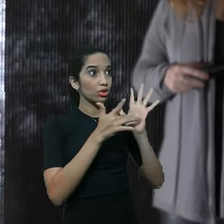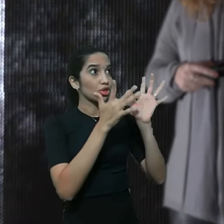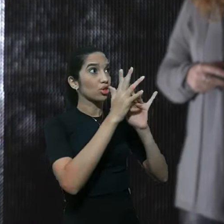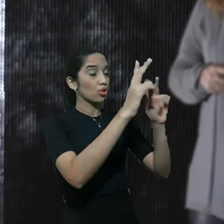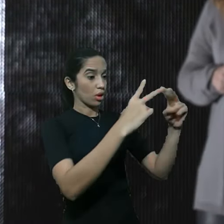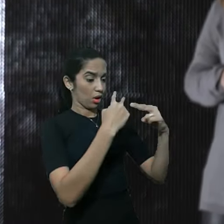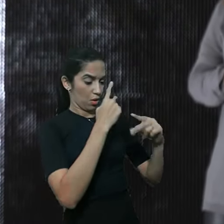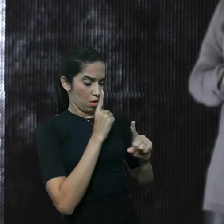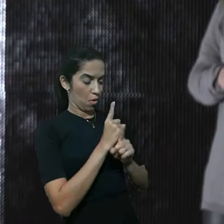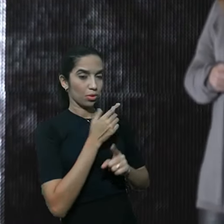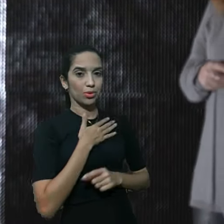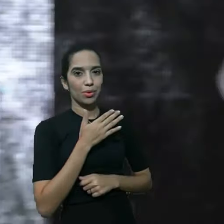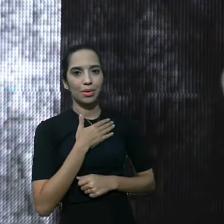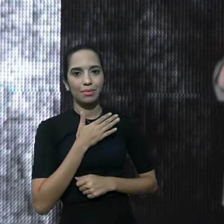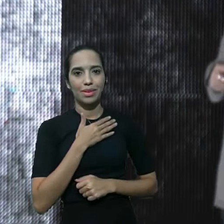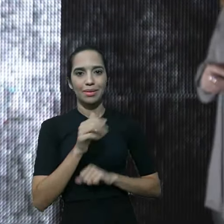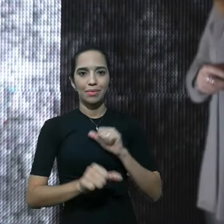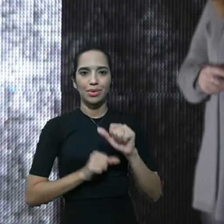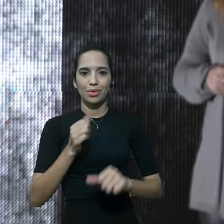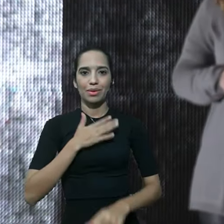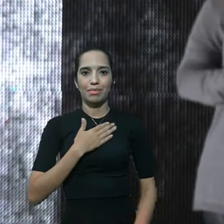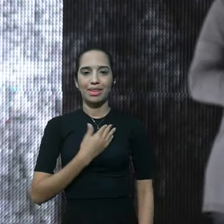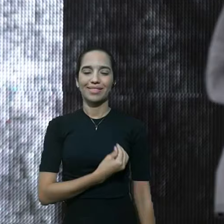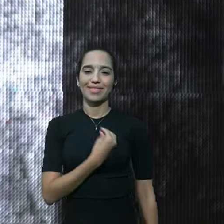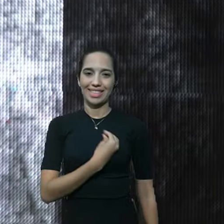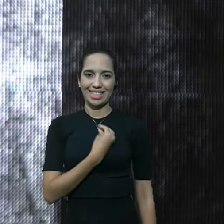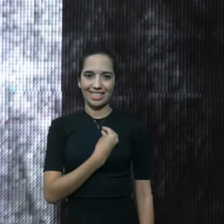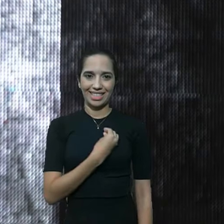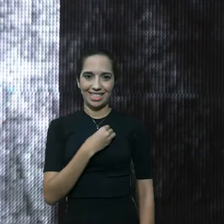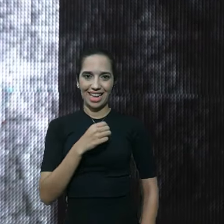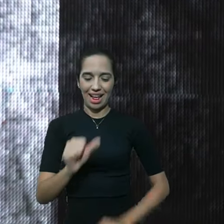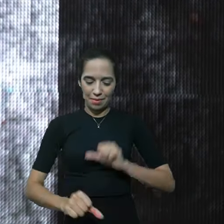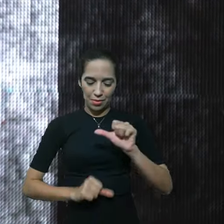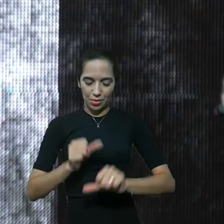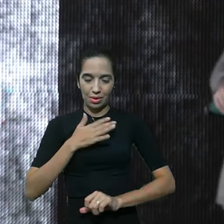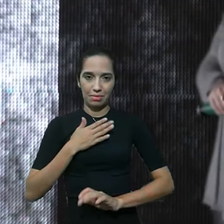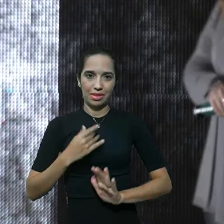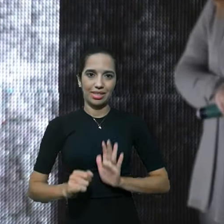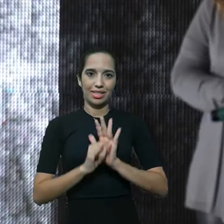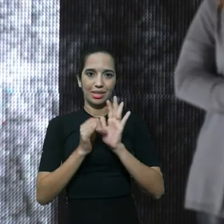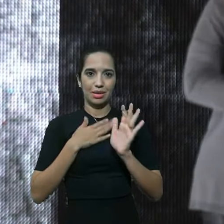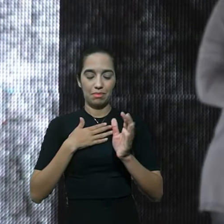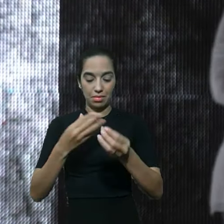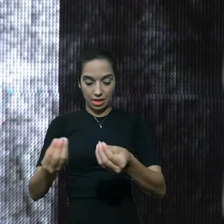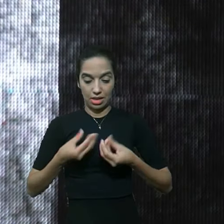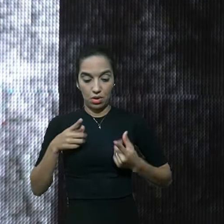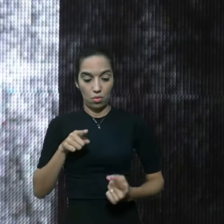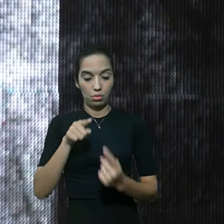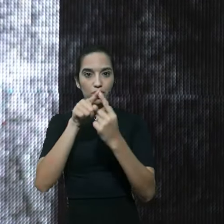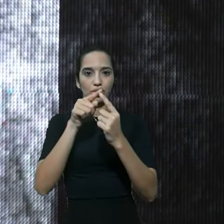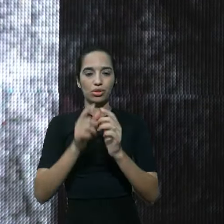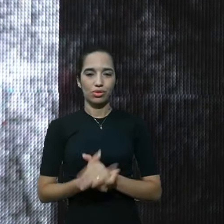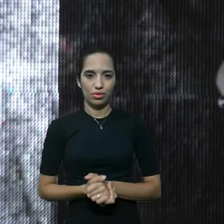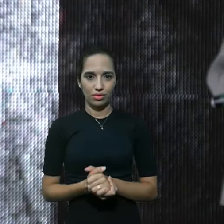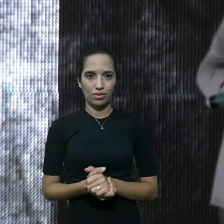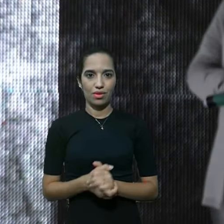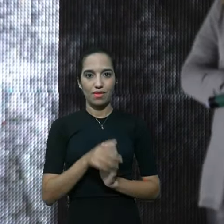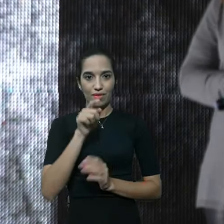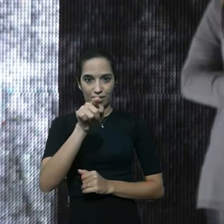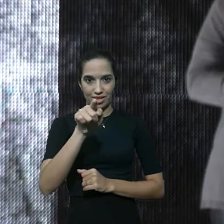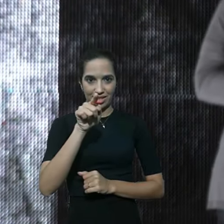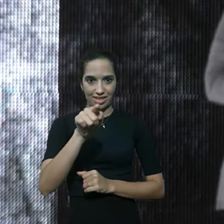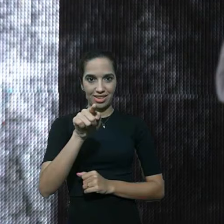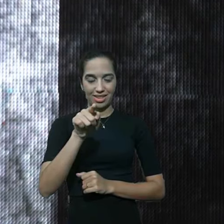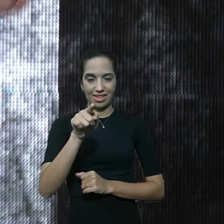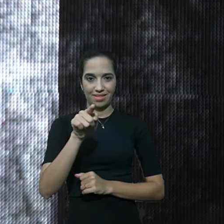por ele no caminho quando ele mudou a minha vida restaurou a minha identidade me deu um destino você aí